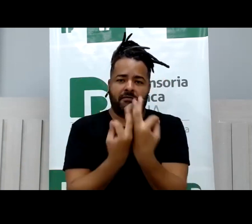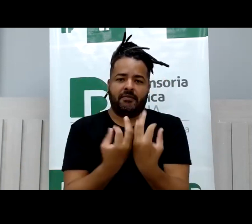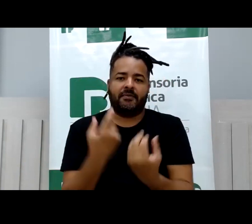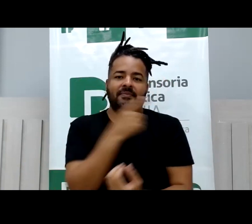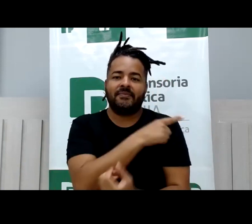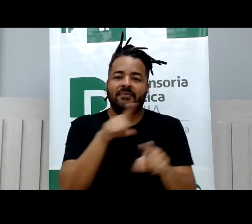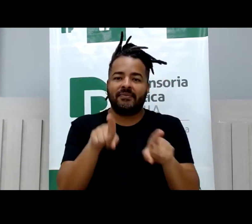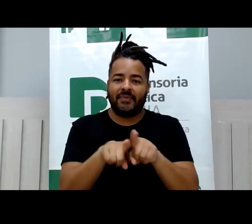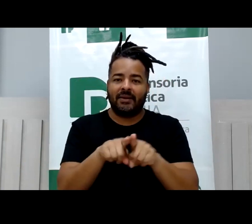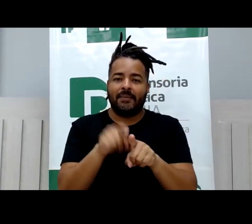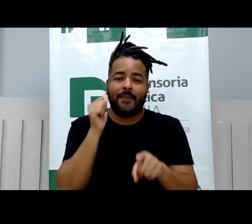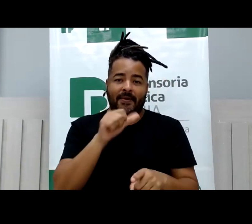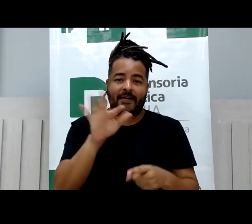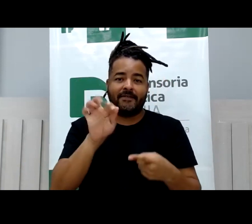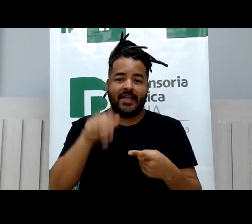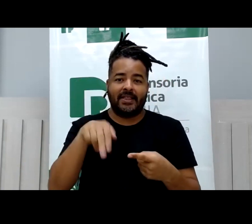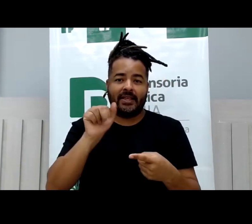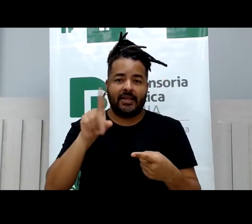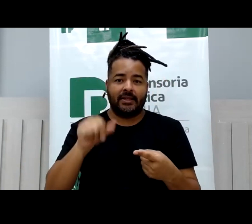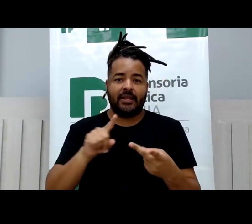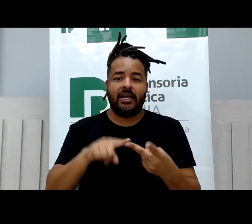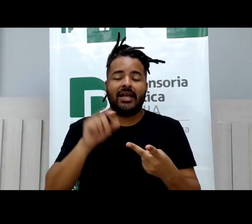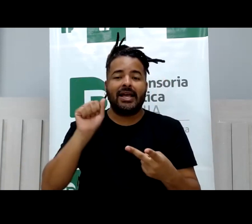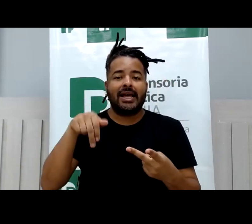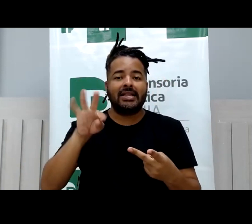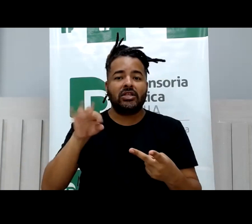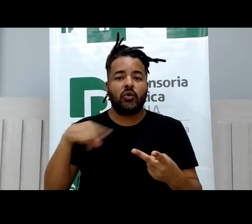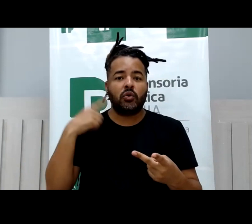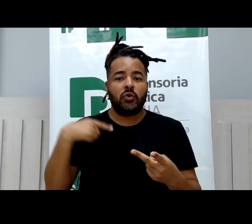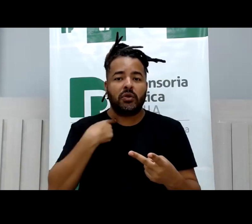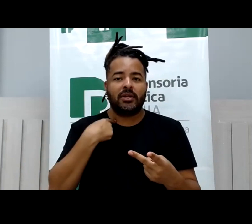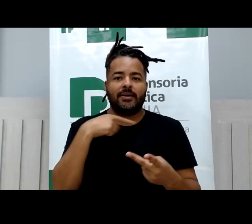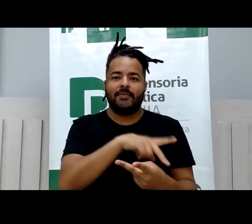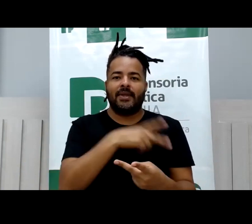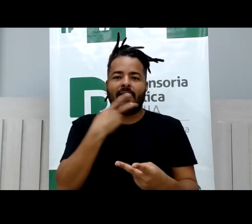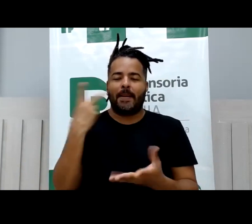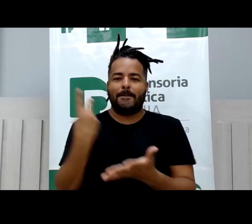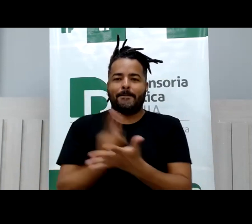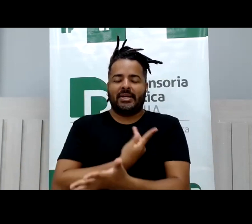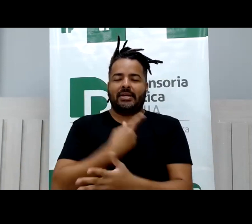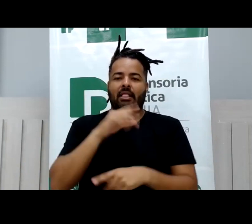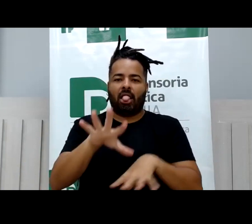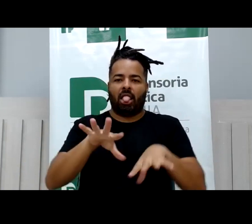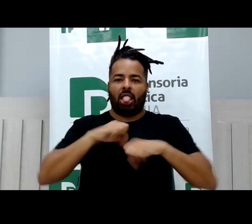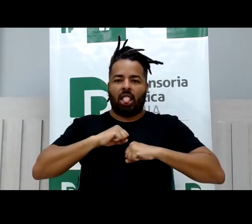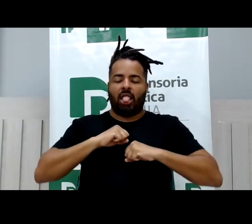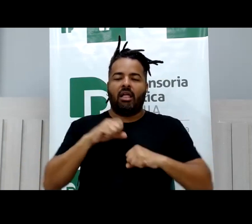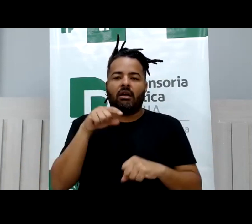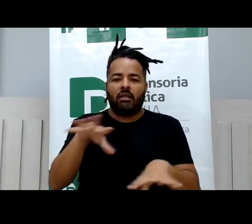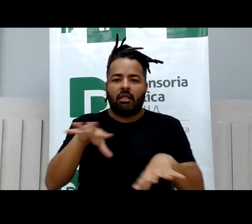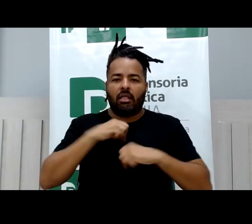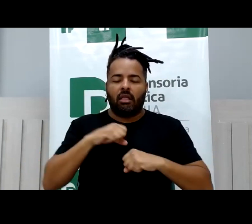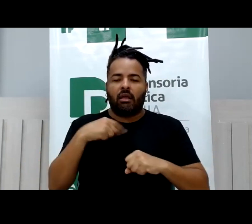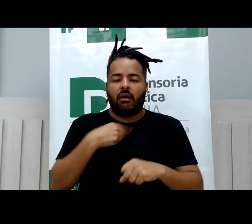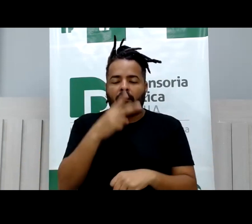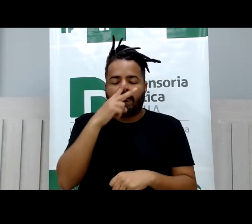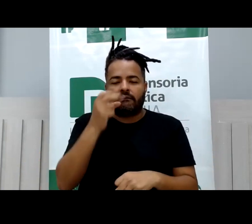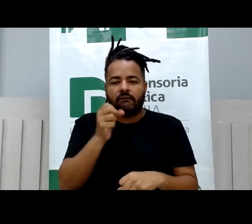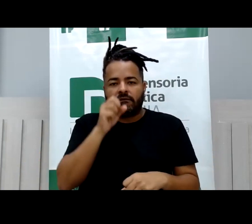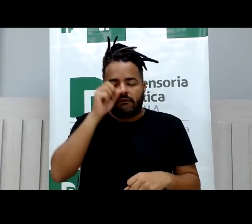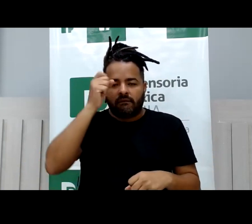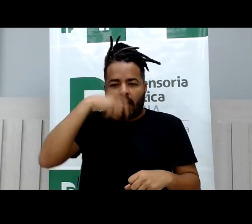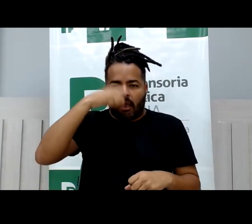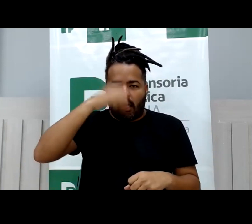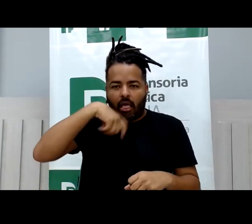doutor Antônio, mas ele pegou a macetando, não pôde estar aqui com a gente, mas gravou